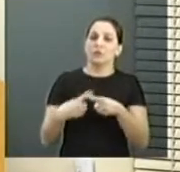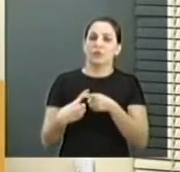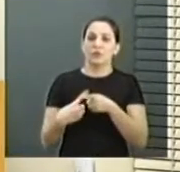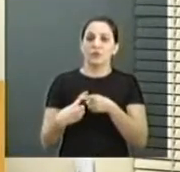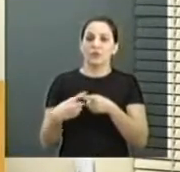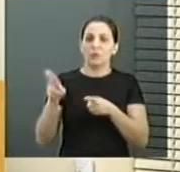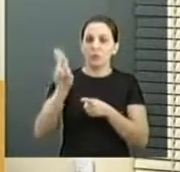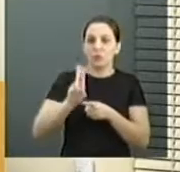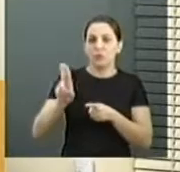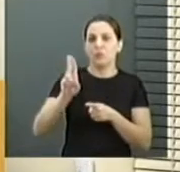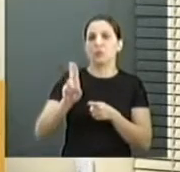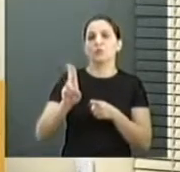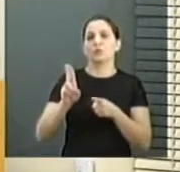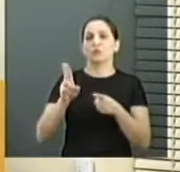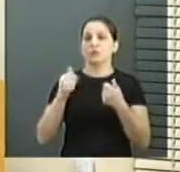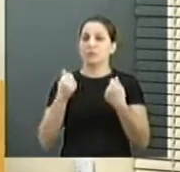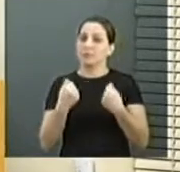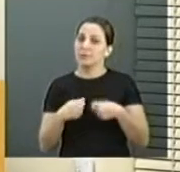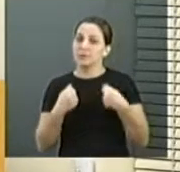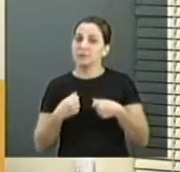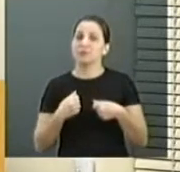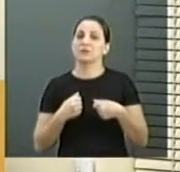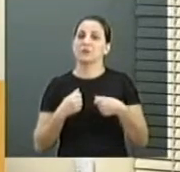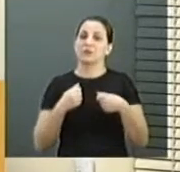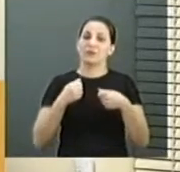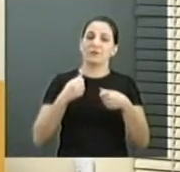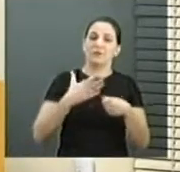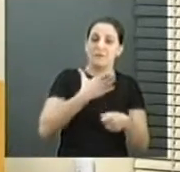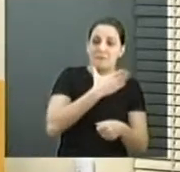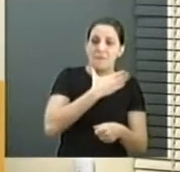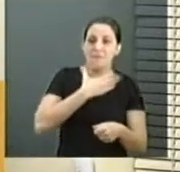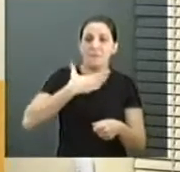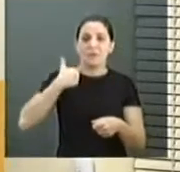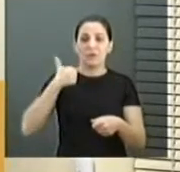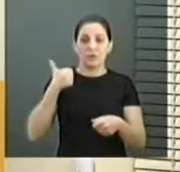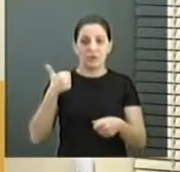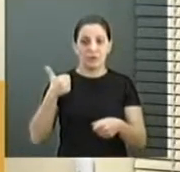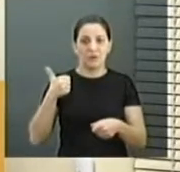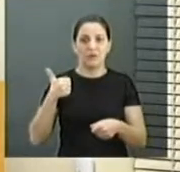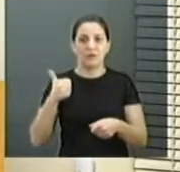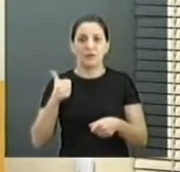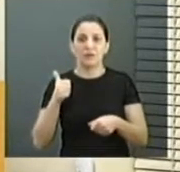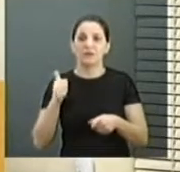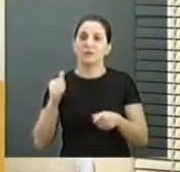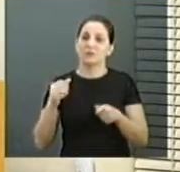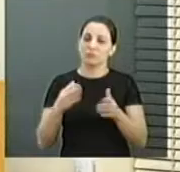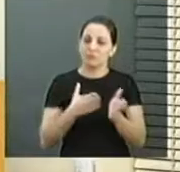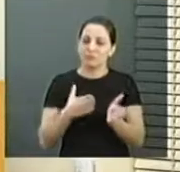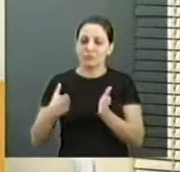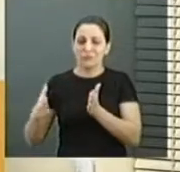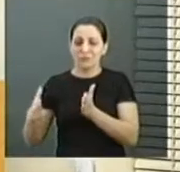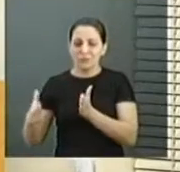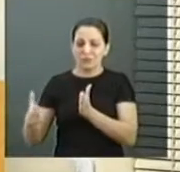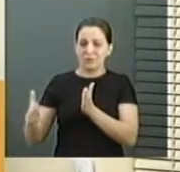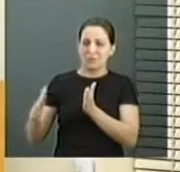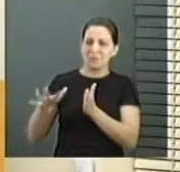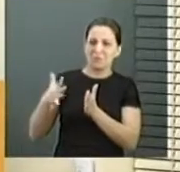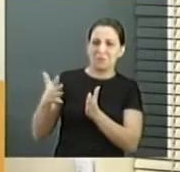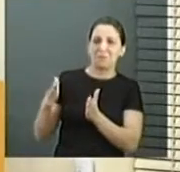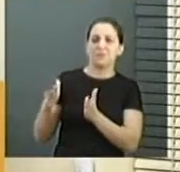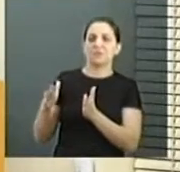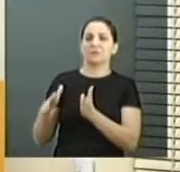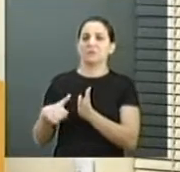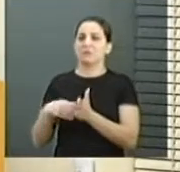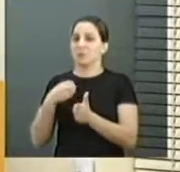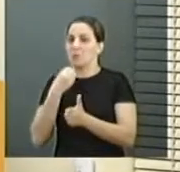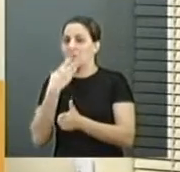de uso da loja precisariam passar por uma melhoria. Foi estipulado um prazo até que razoável para que